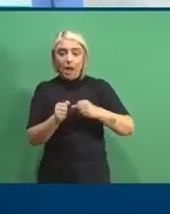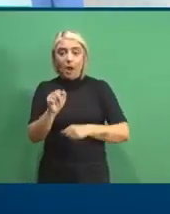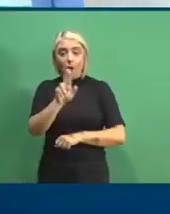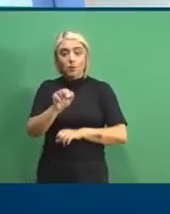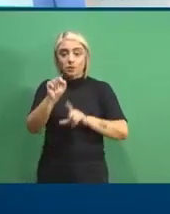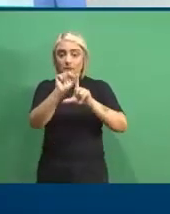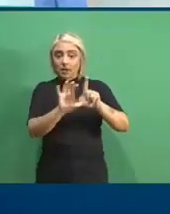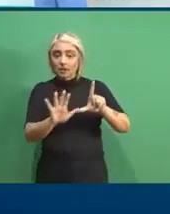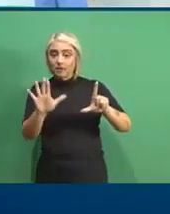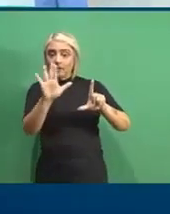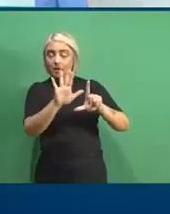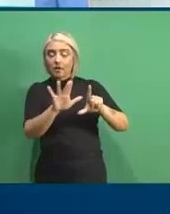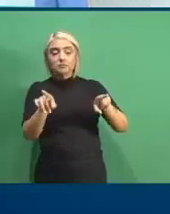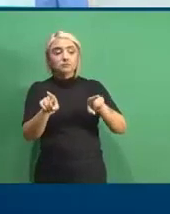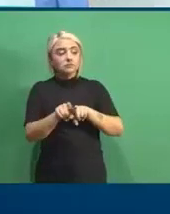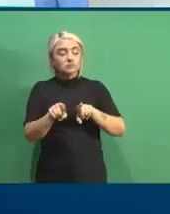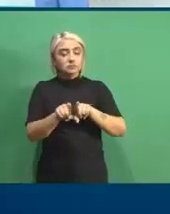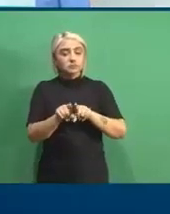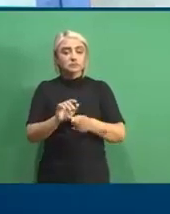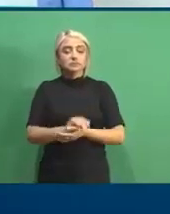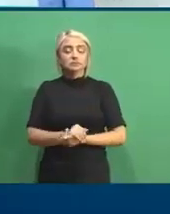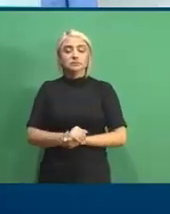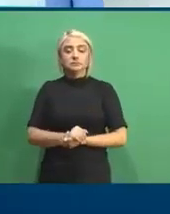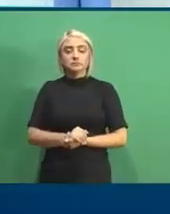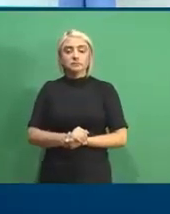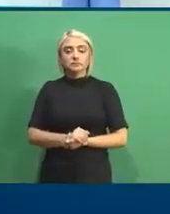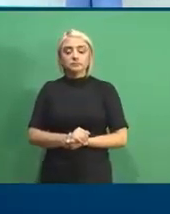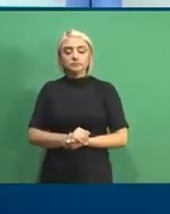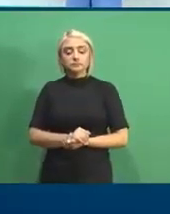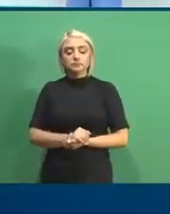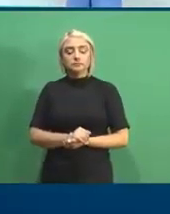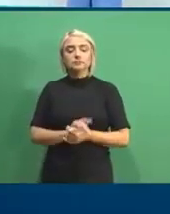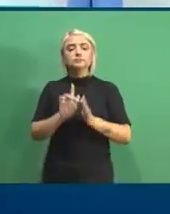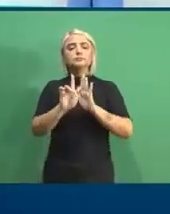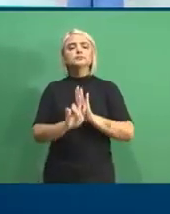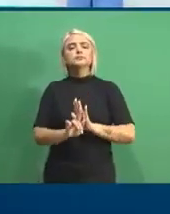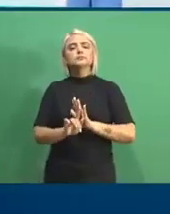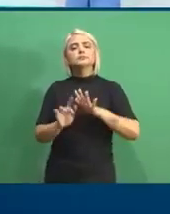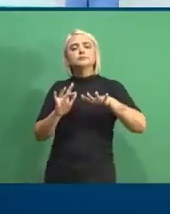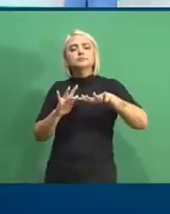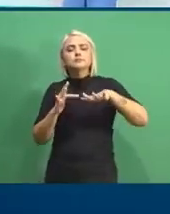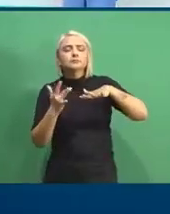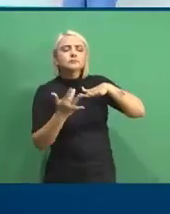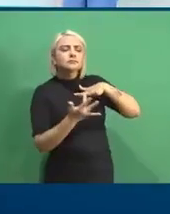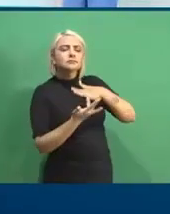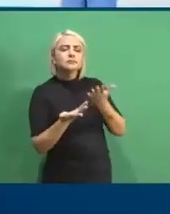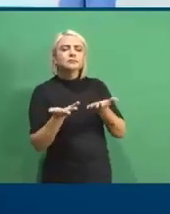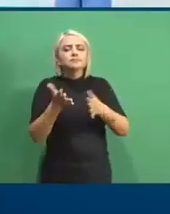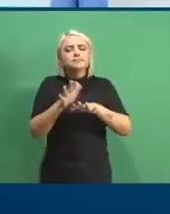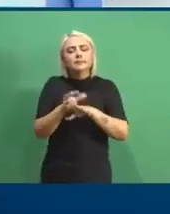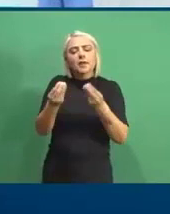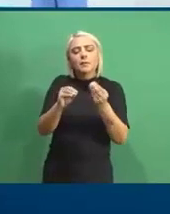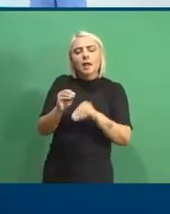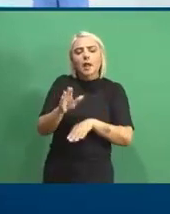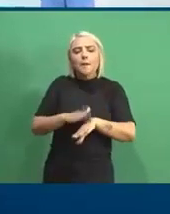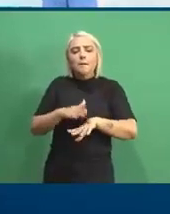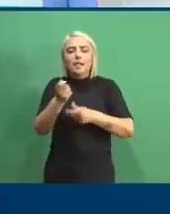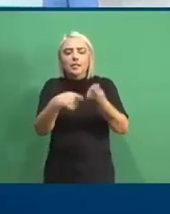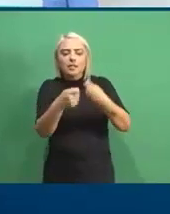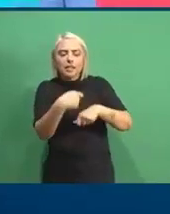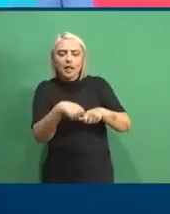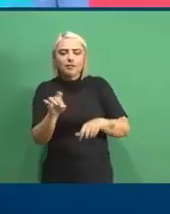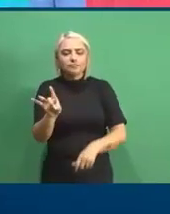da plataforma e também gerenciamento de redes sociais para engajar cada vez mais os negócios deles.